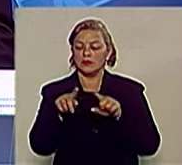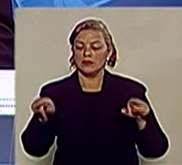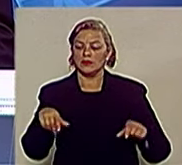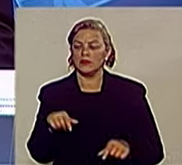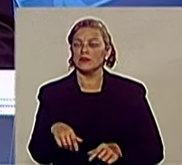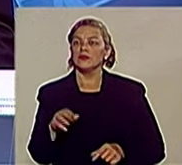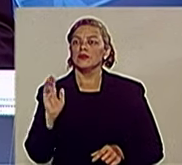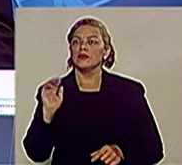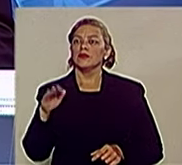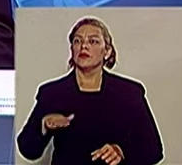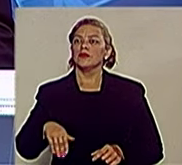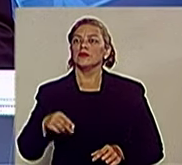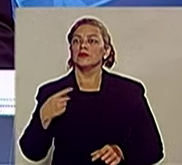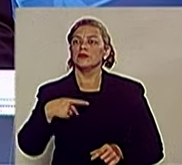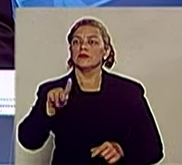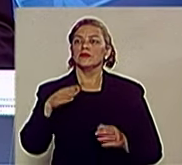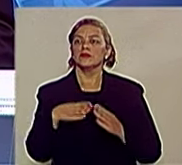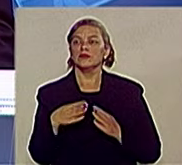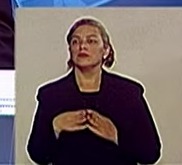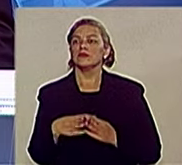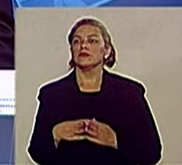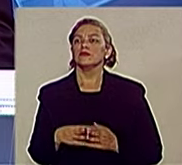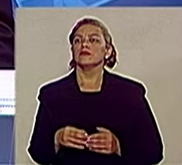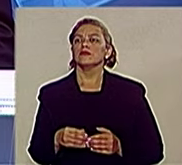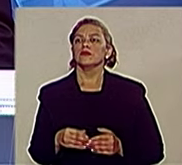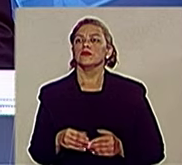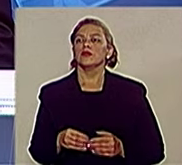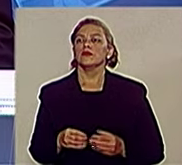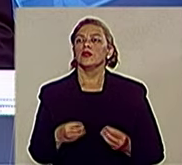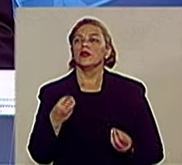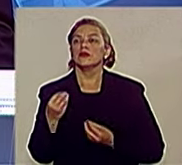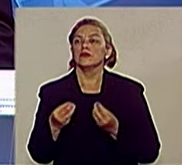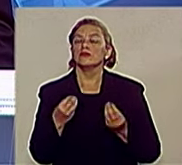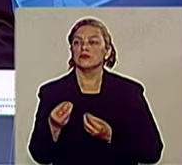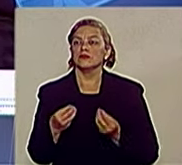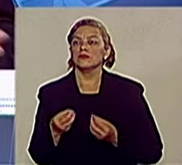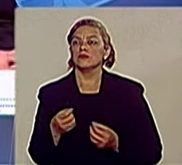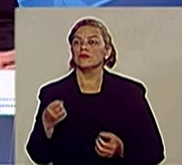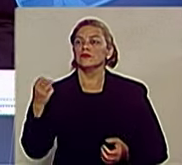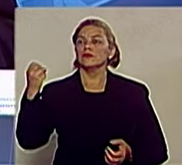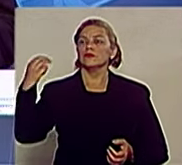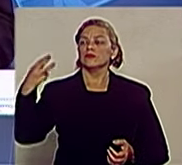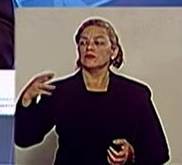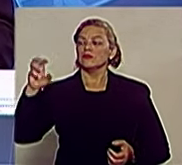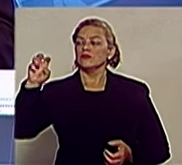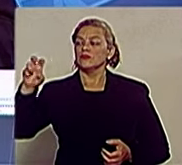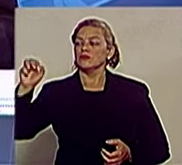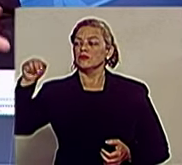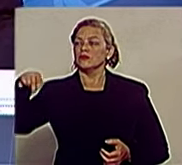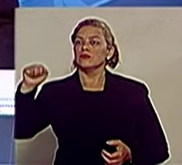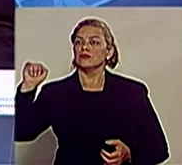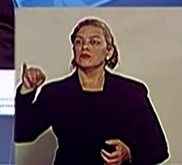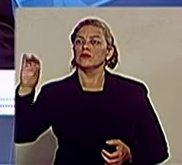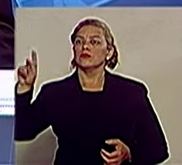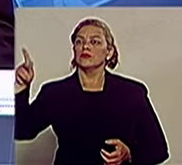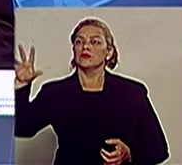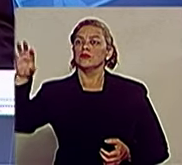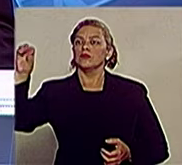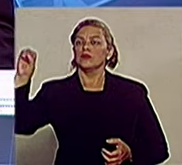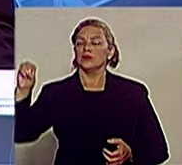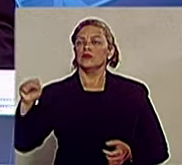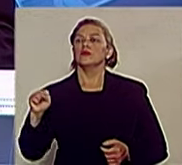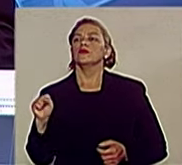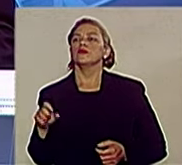Observatório Astronômico, onde nós estamos gastando 35 milhões de reais e falta de pirona na rede de saúde.